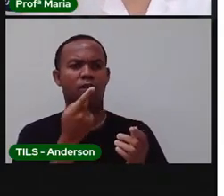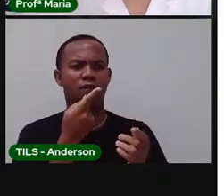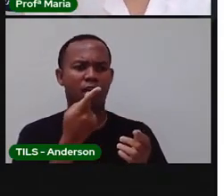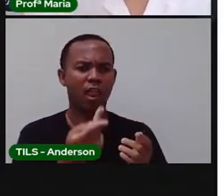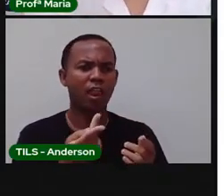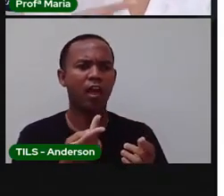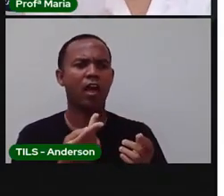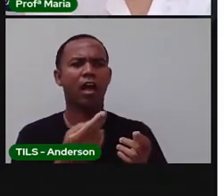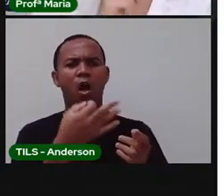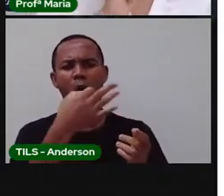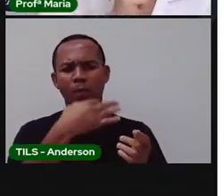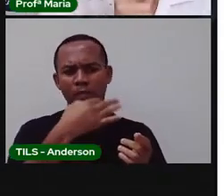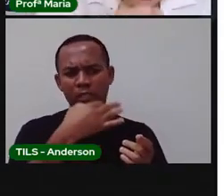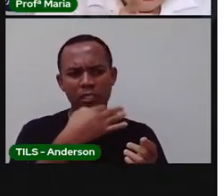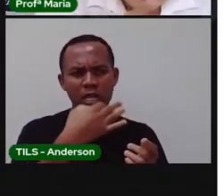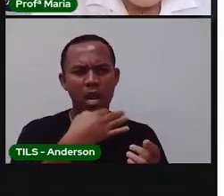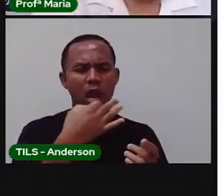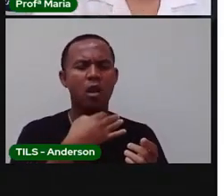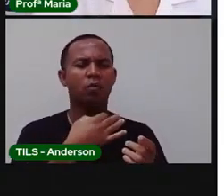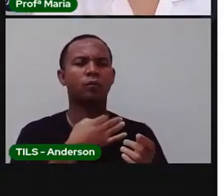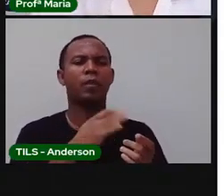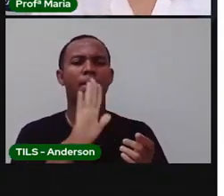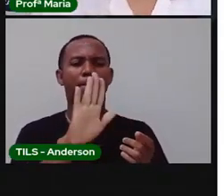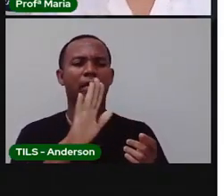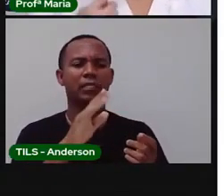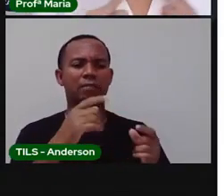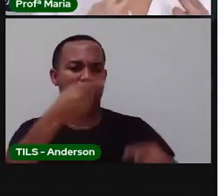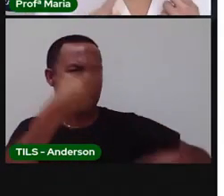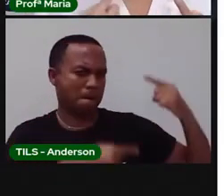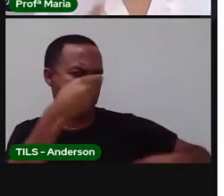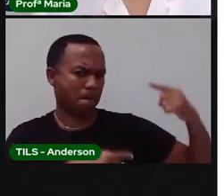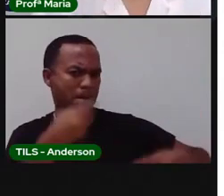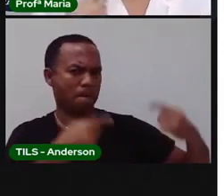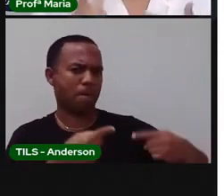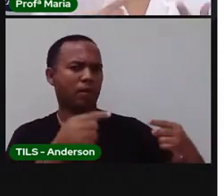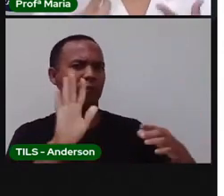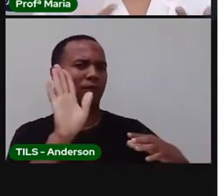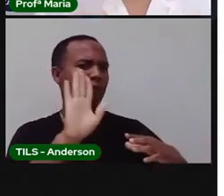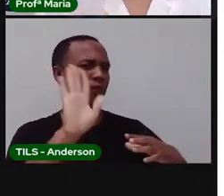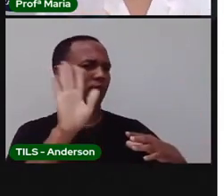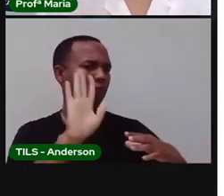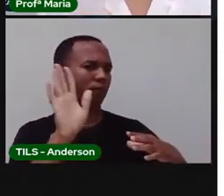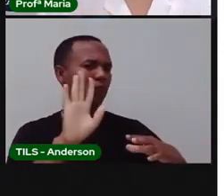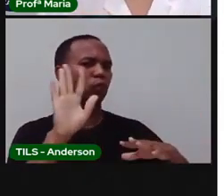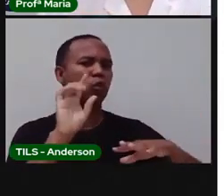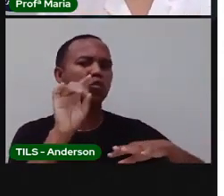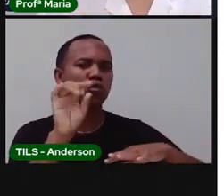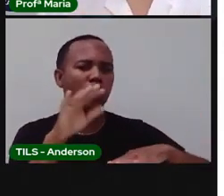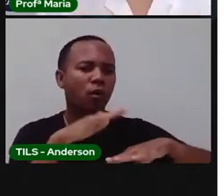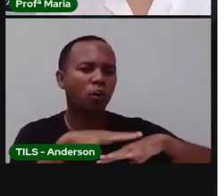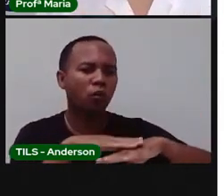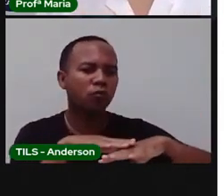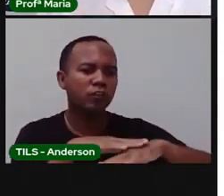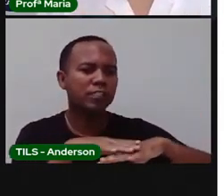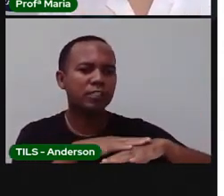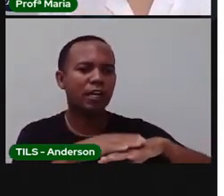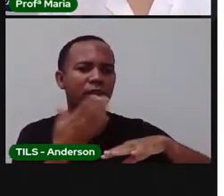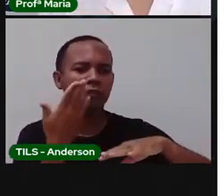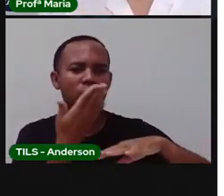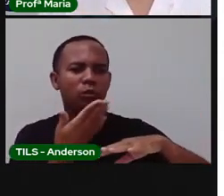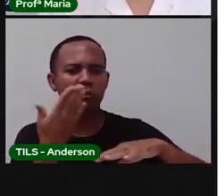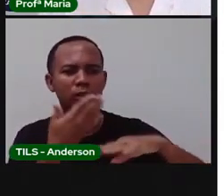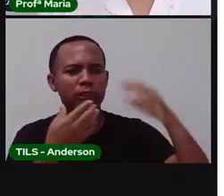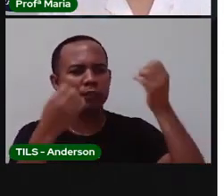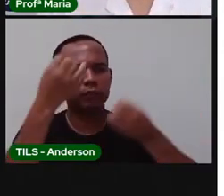conversar, né? A discussão aqui não é de brigar, não. É discutir, você dialogar, de você conversar com as pessoas e saber o que que,